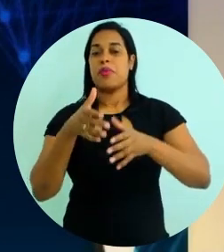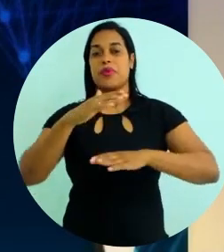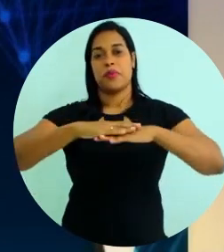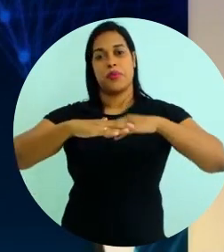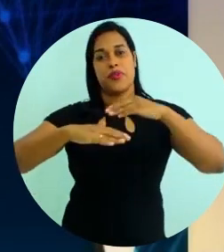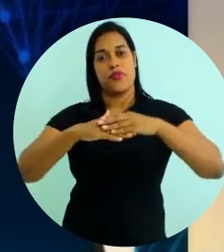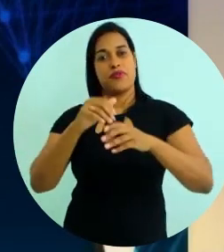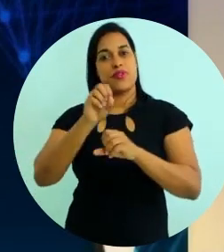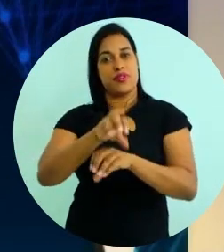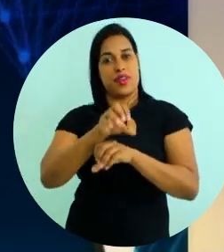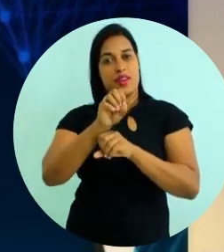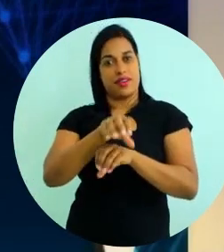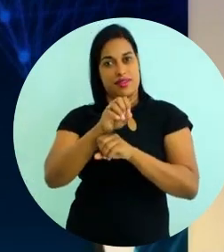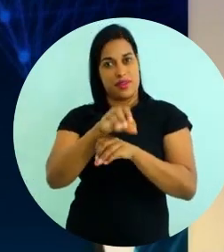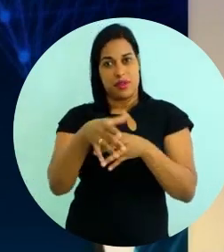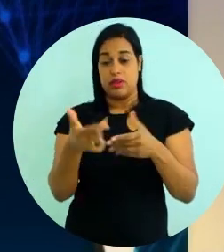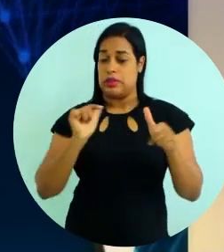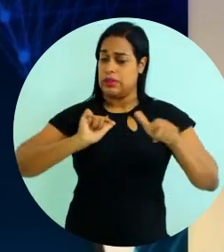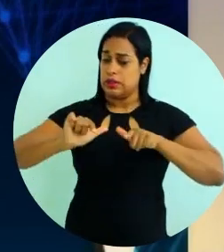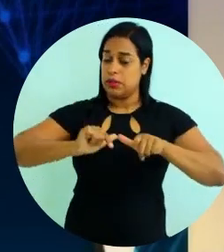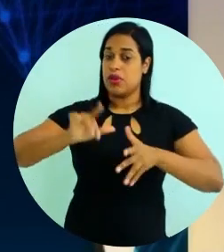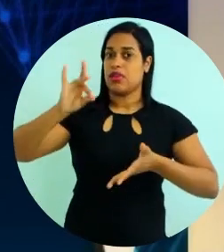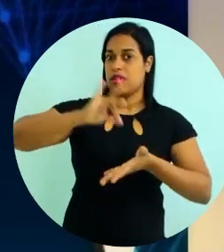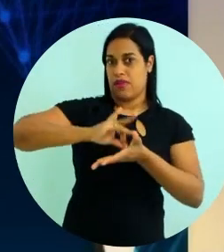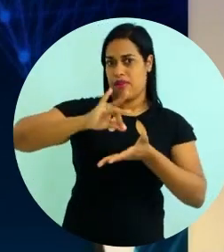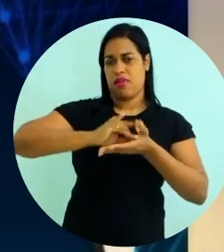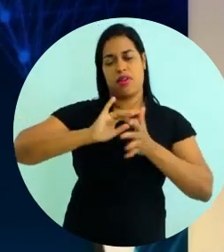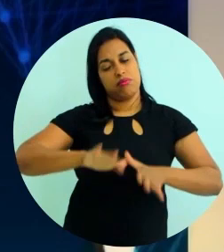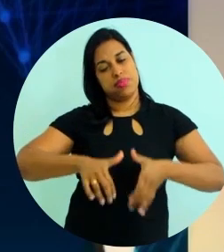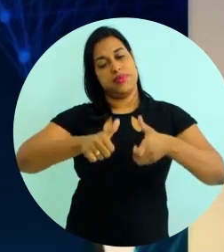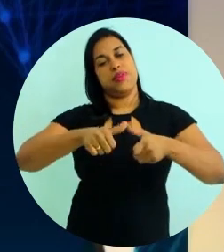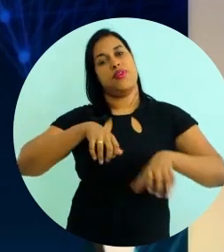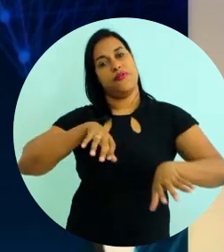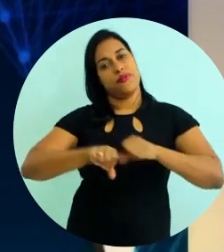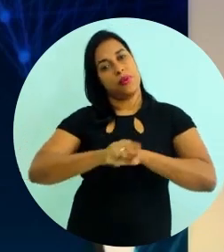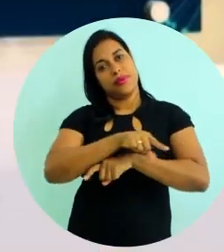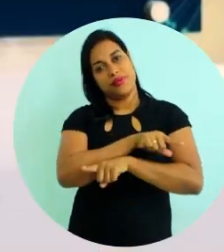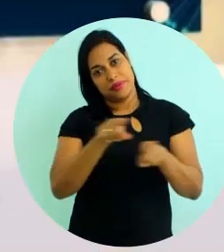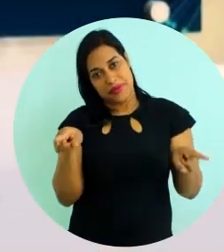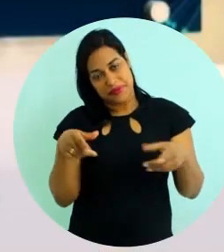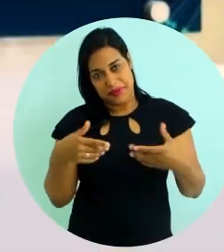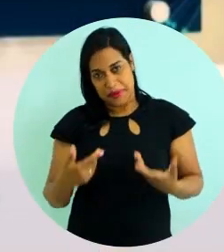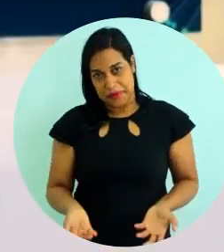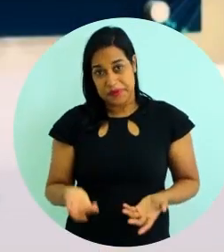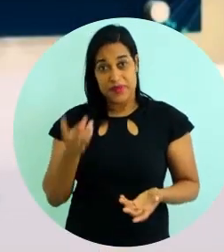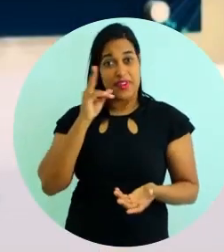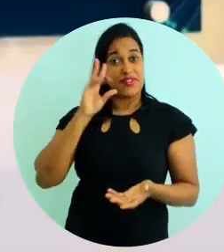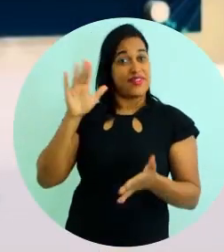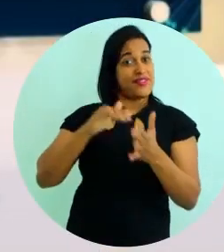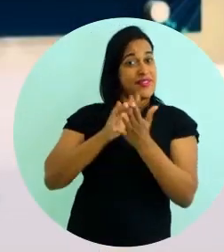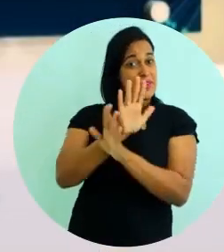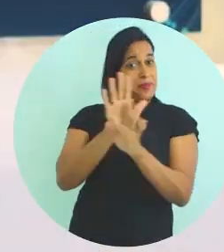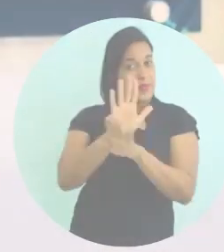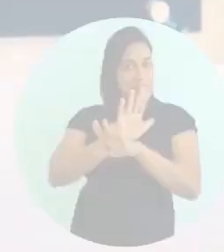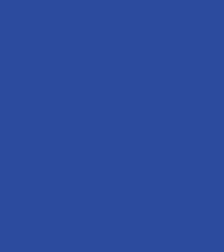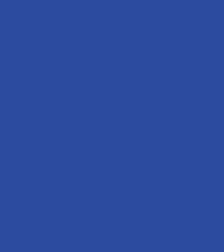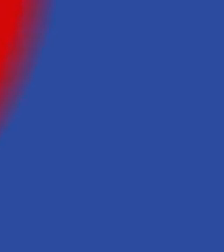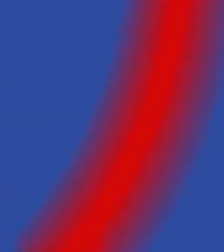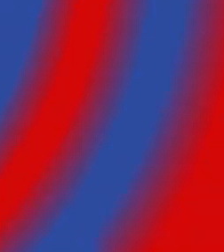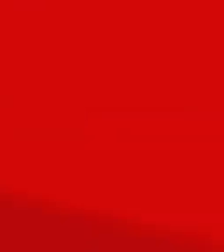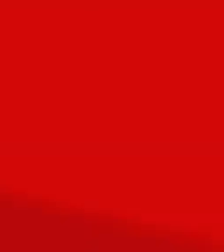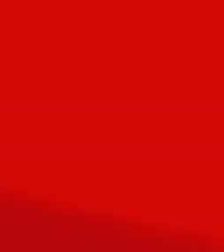profissionais da educação trabalhando bastante para oferecer a melhor formação para você. A gente se vê no próximo vídeo.